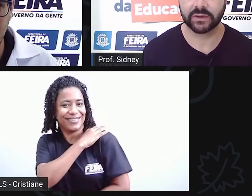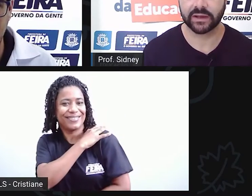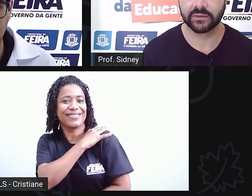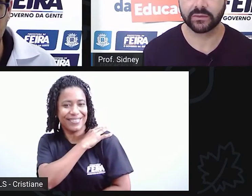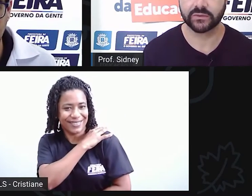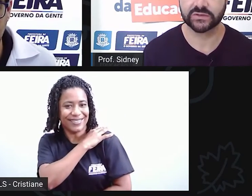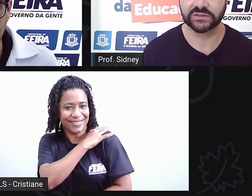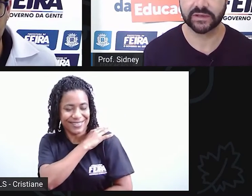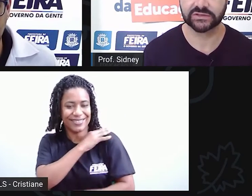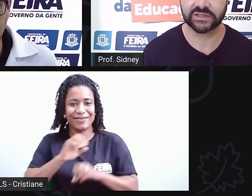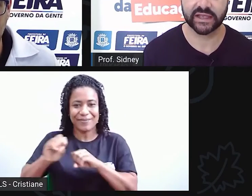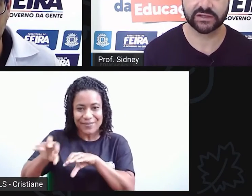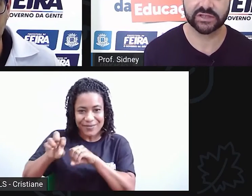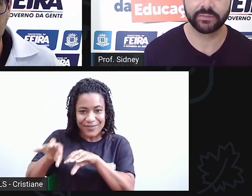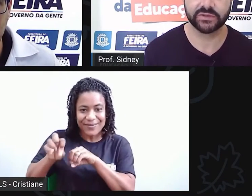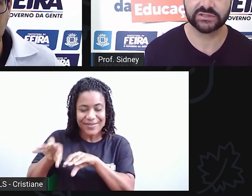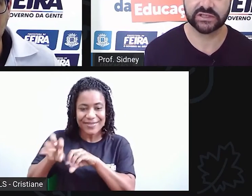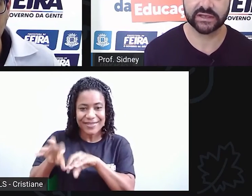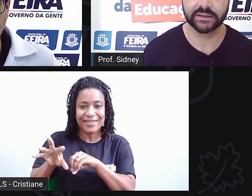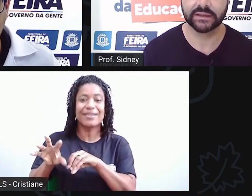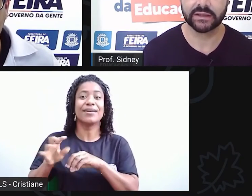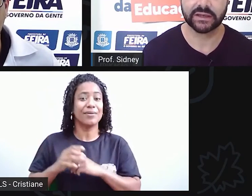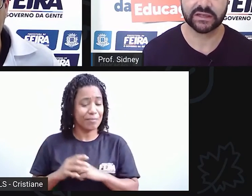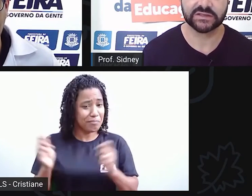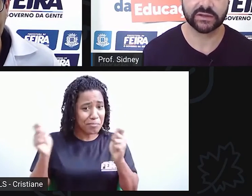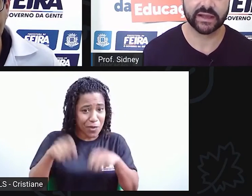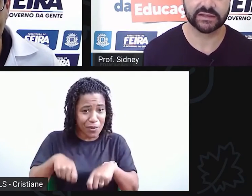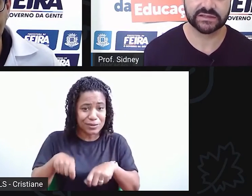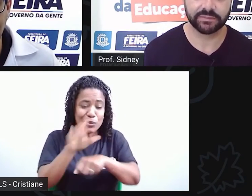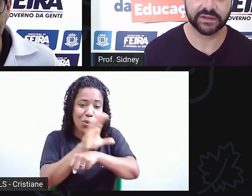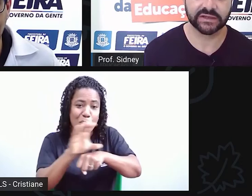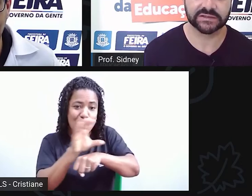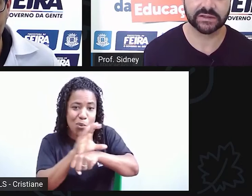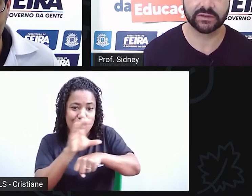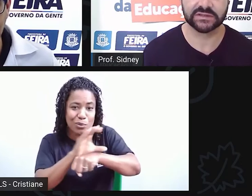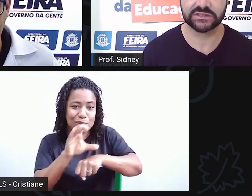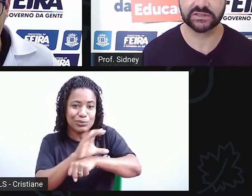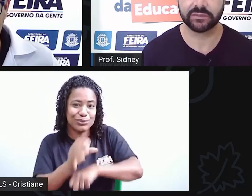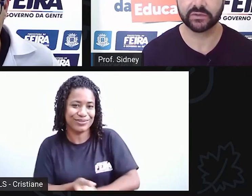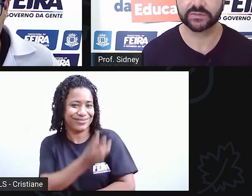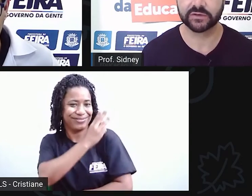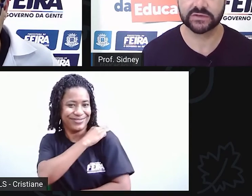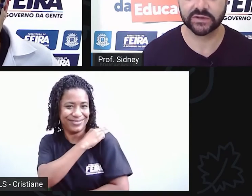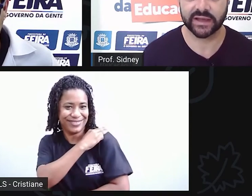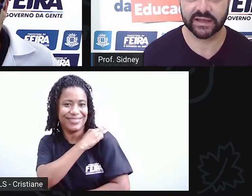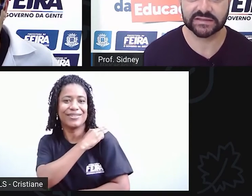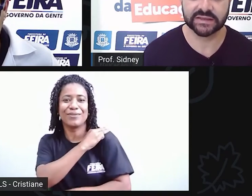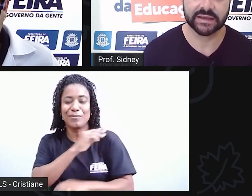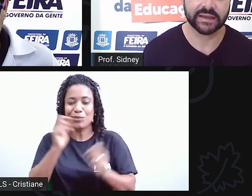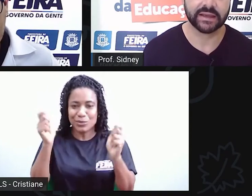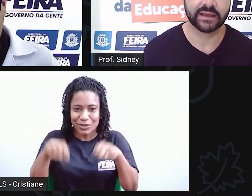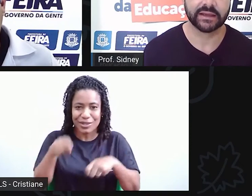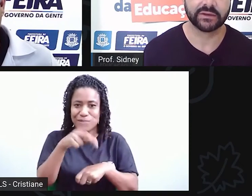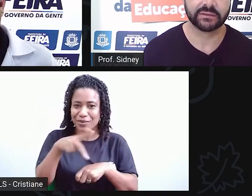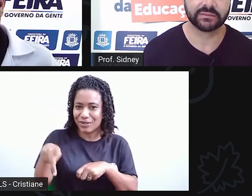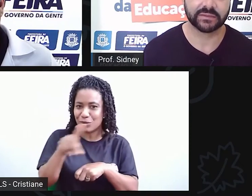com o curso de magistério, eu já podia lecionar disciplinas, que não existiam muitos profissionais